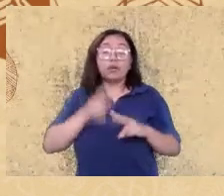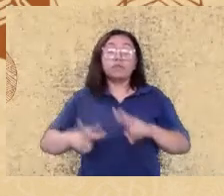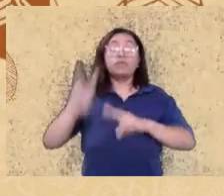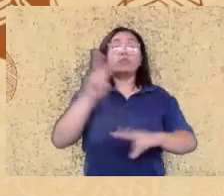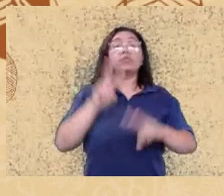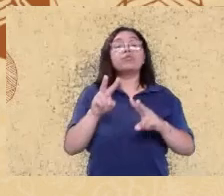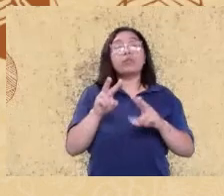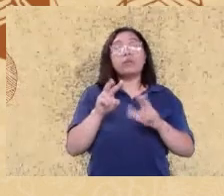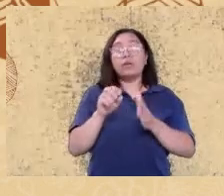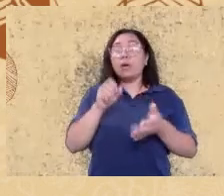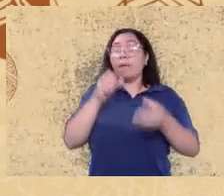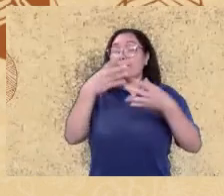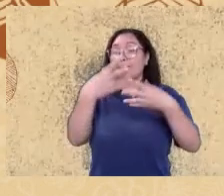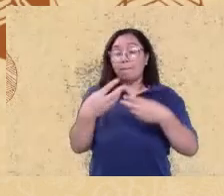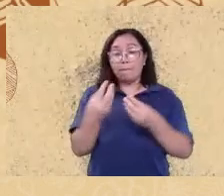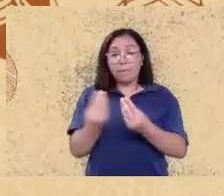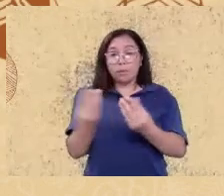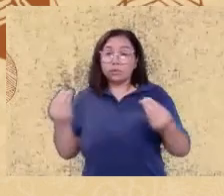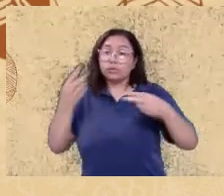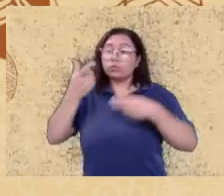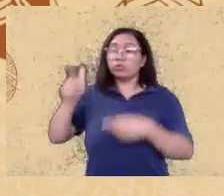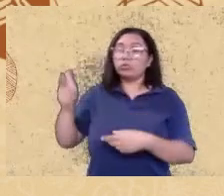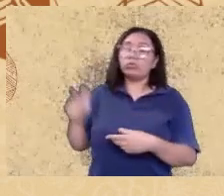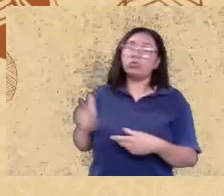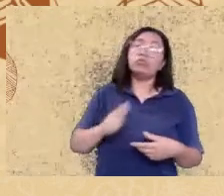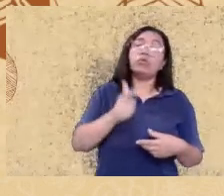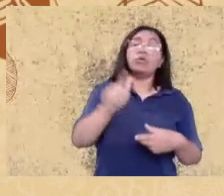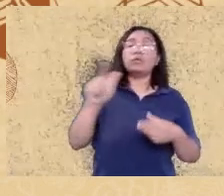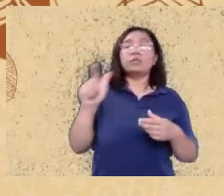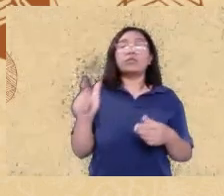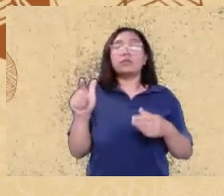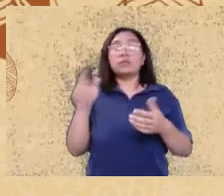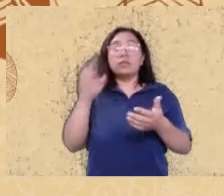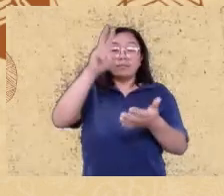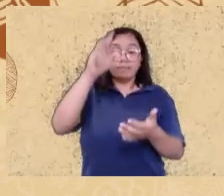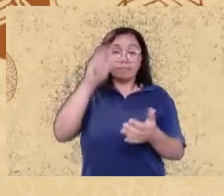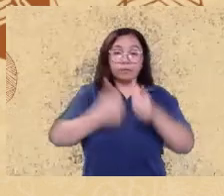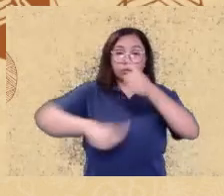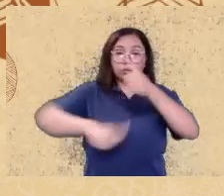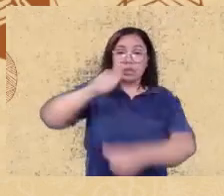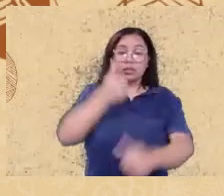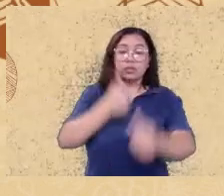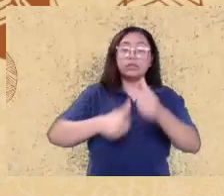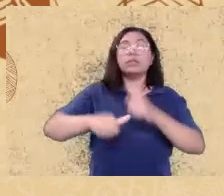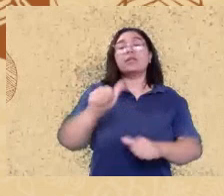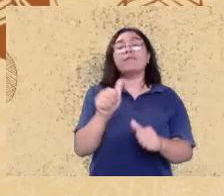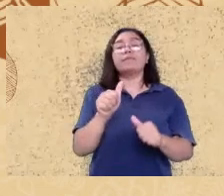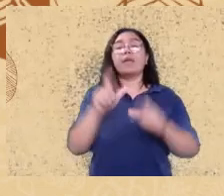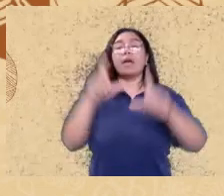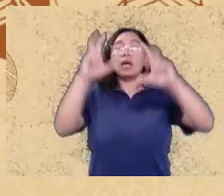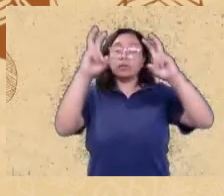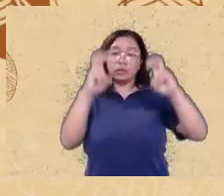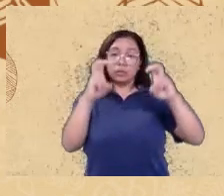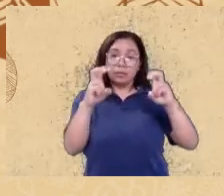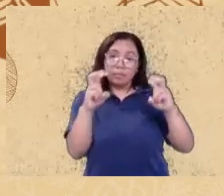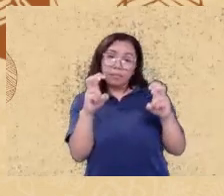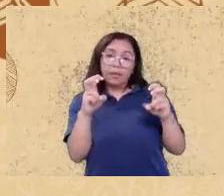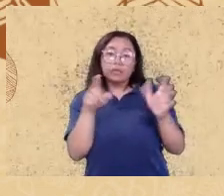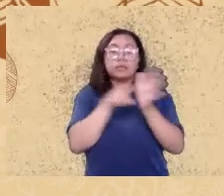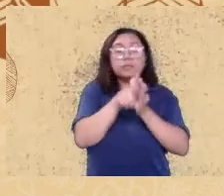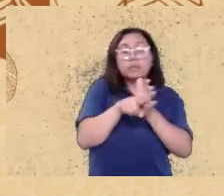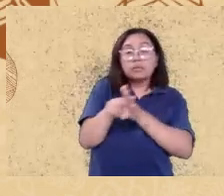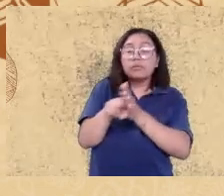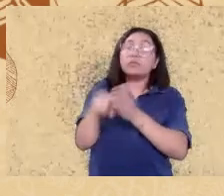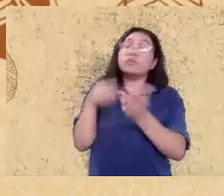também de análise nós temos a possibilidade de analisar também as temáticas que são investigadas nesse estudo